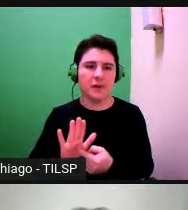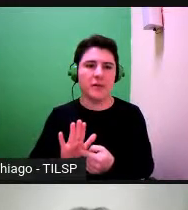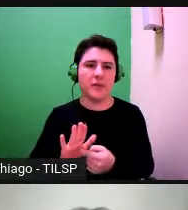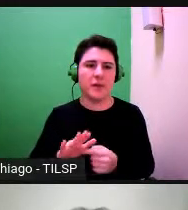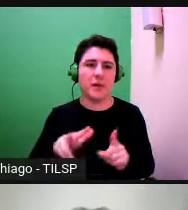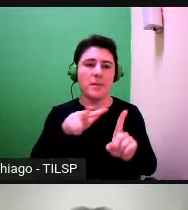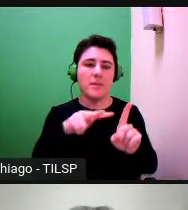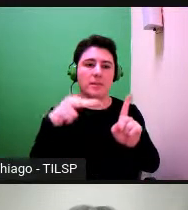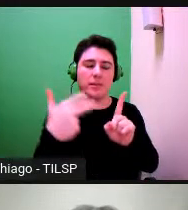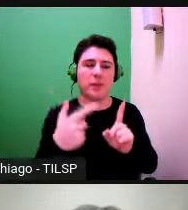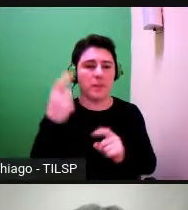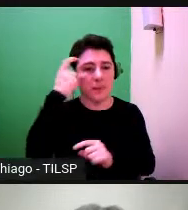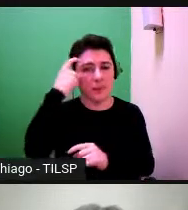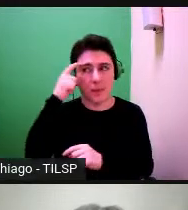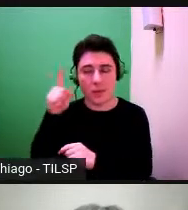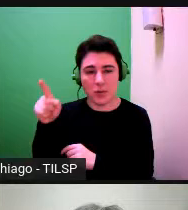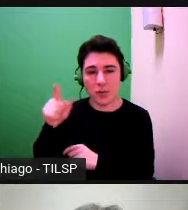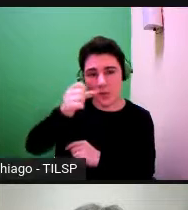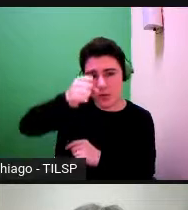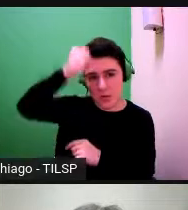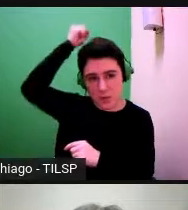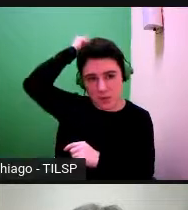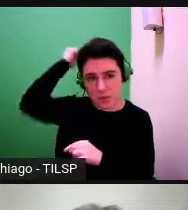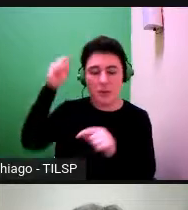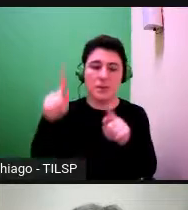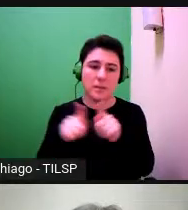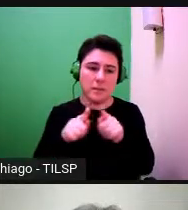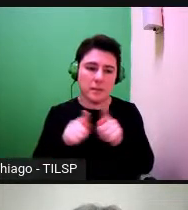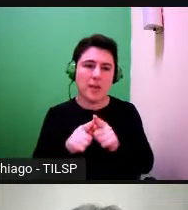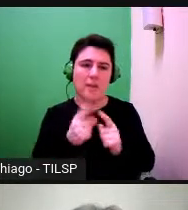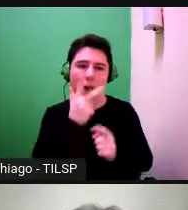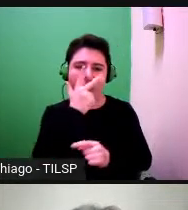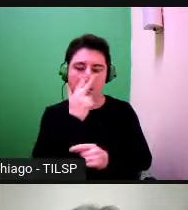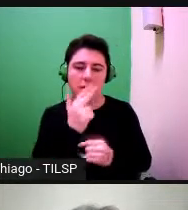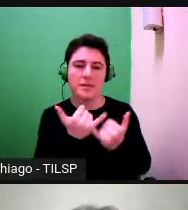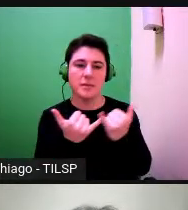como o pensamento de Sousiur estava próximo do pensamento de Vygotsky